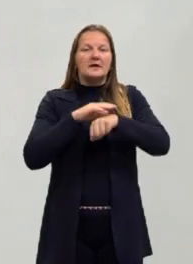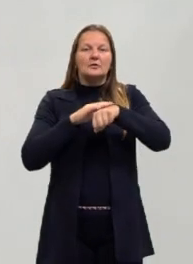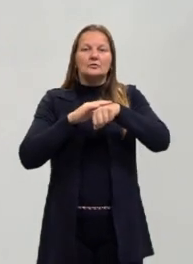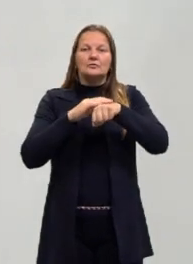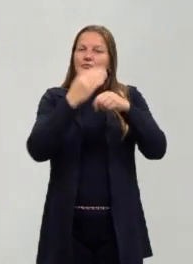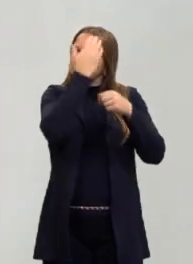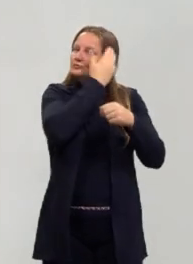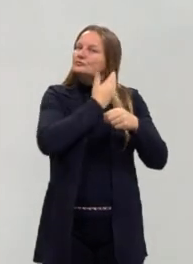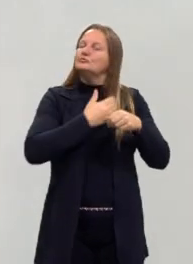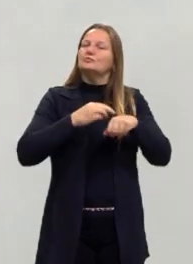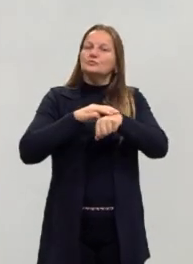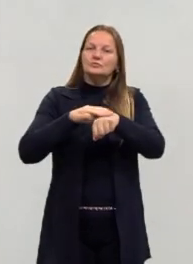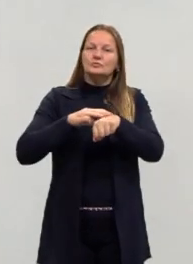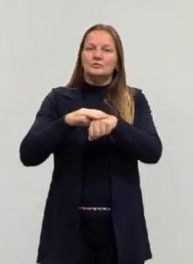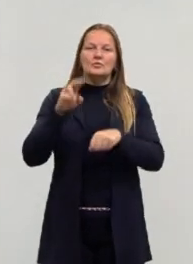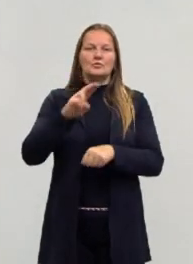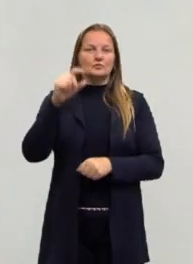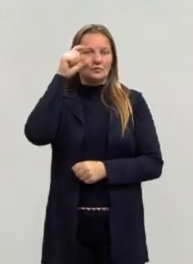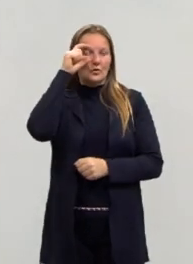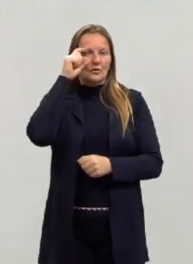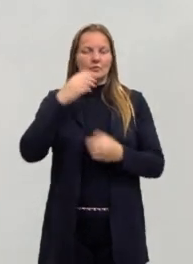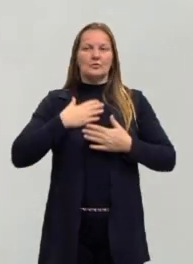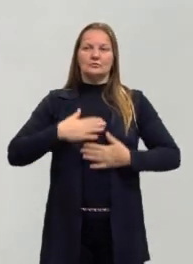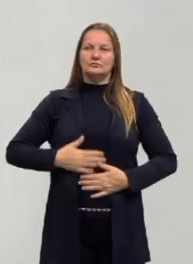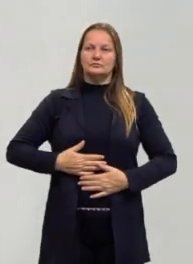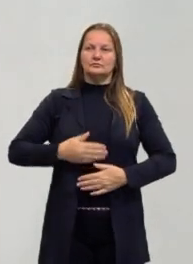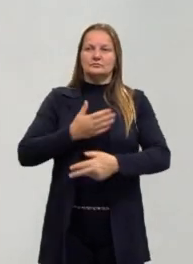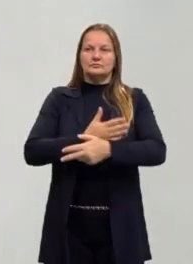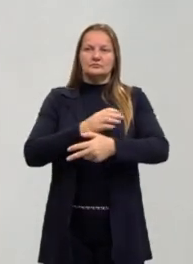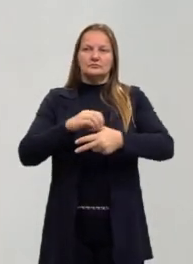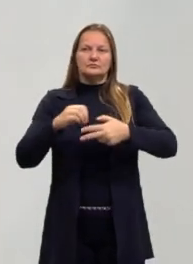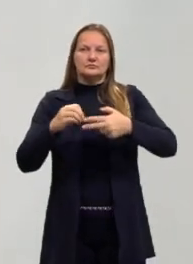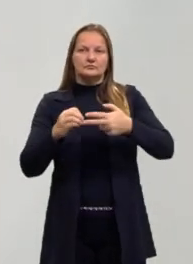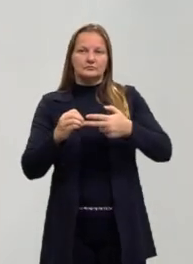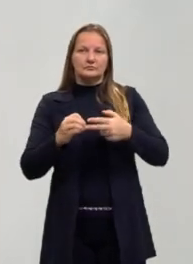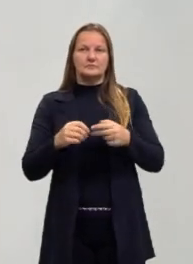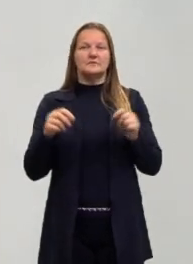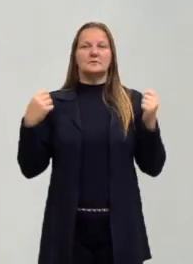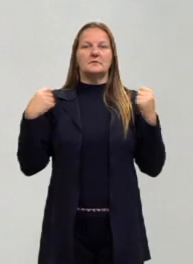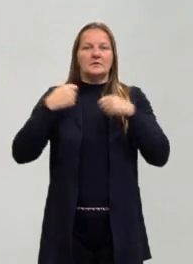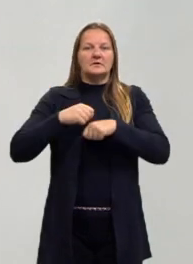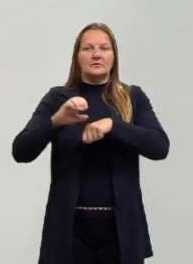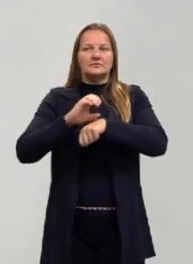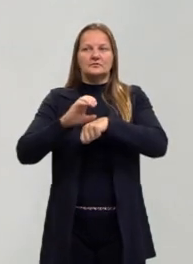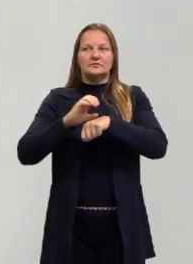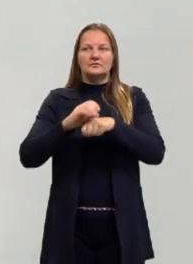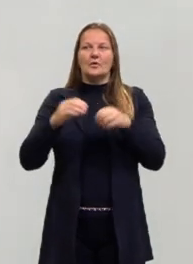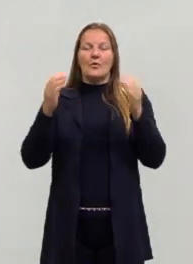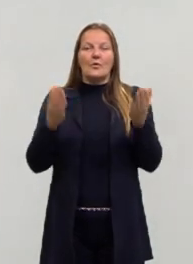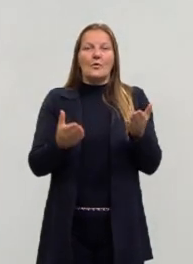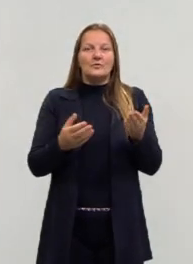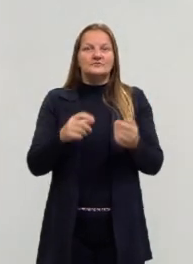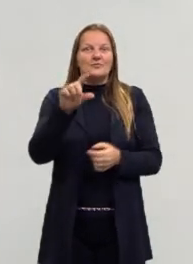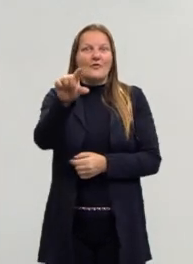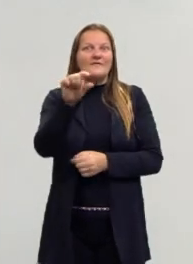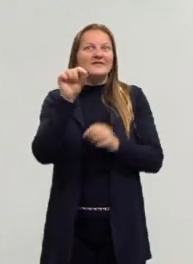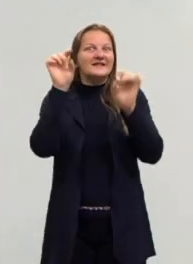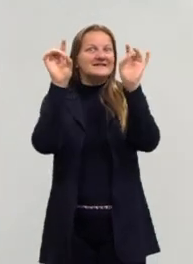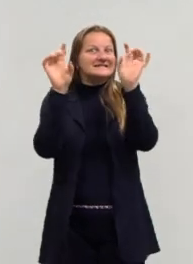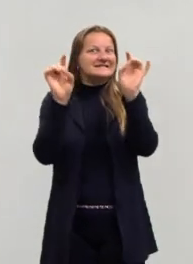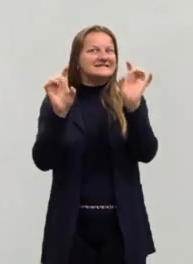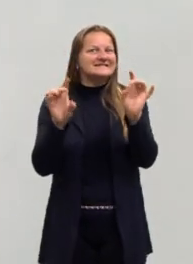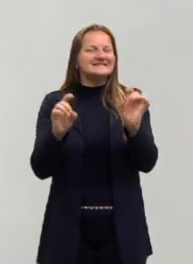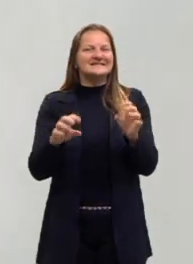eu uso óculos, estou usando a camiseta do projeto e um casaquinho cinza. E hoje eu tenho uma convidada super